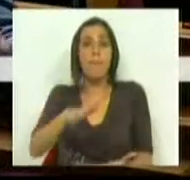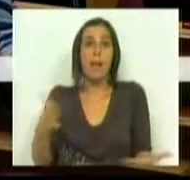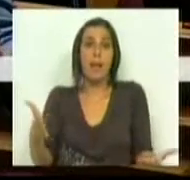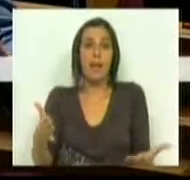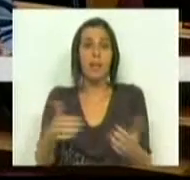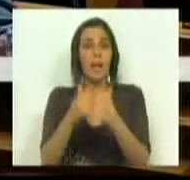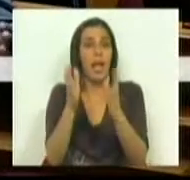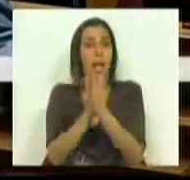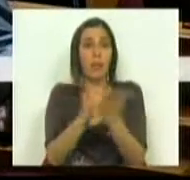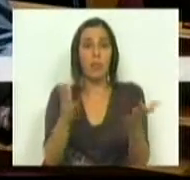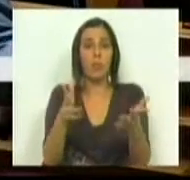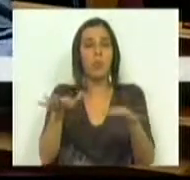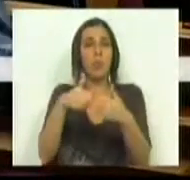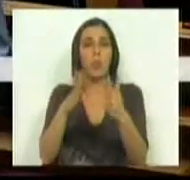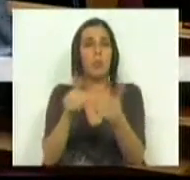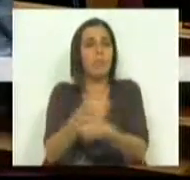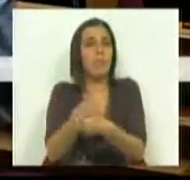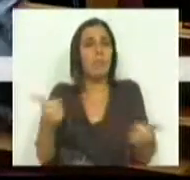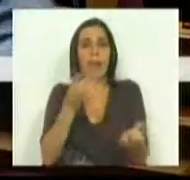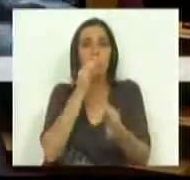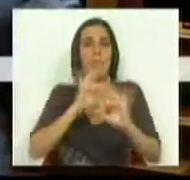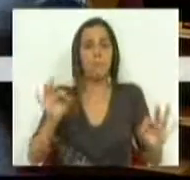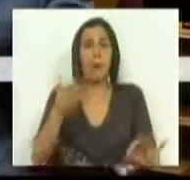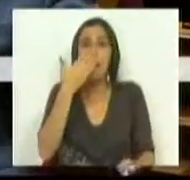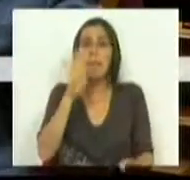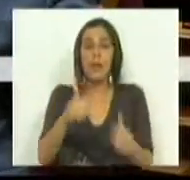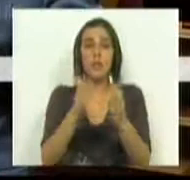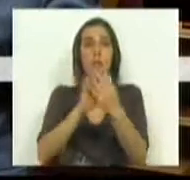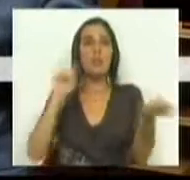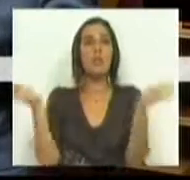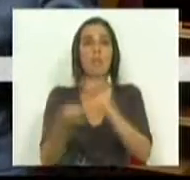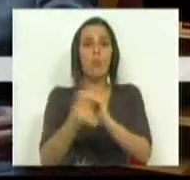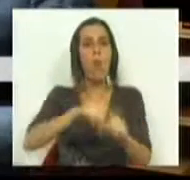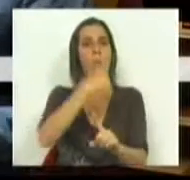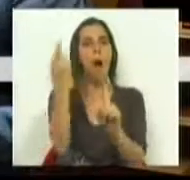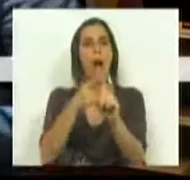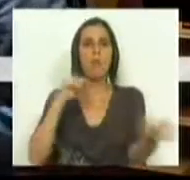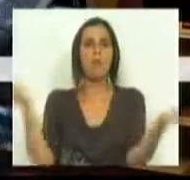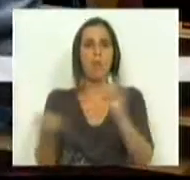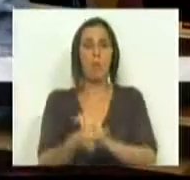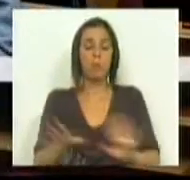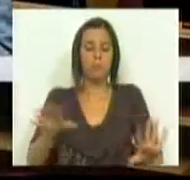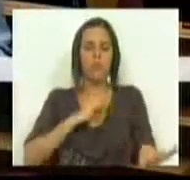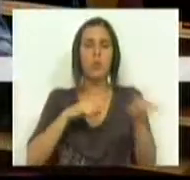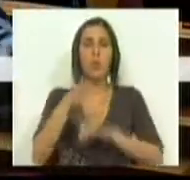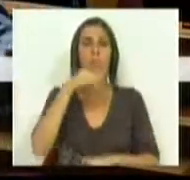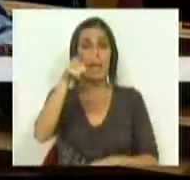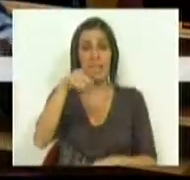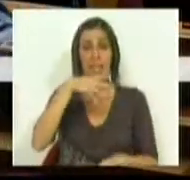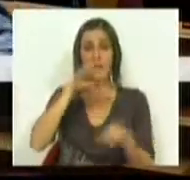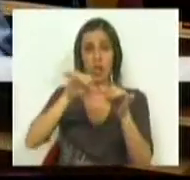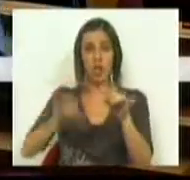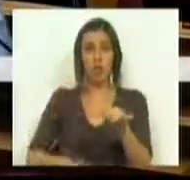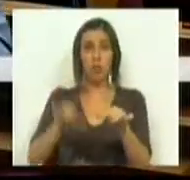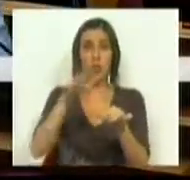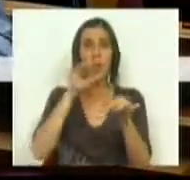que é tudo um paraíso. Isto é, parece que tudo mudou num ano. Ora, Sr. Deputado, eu creio que esse discurso